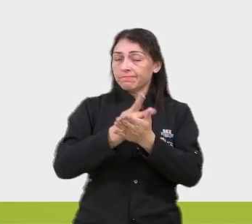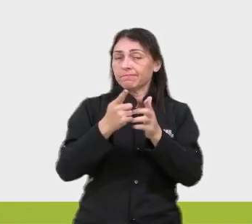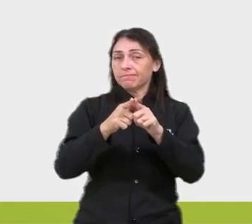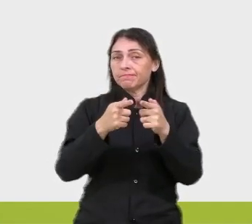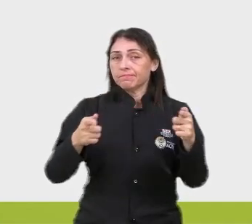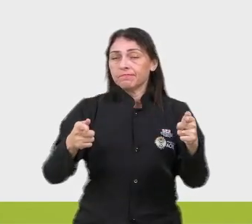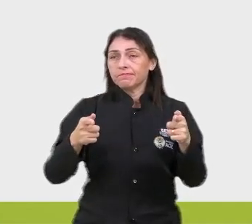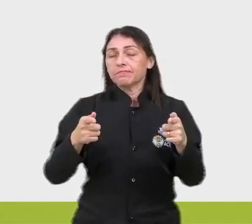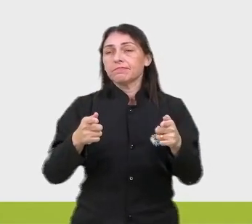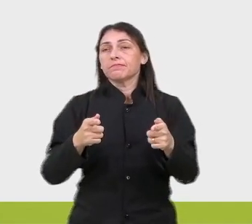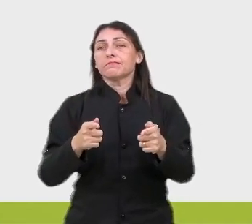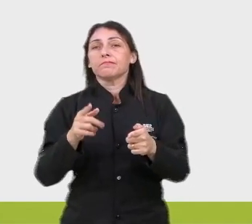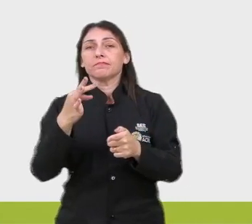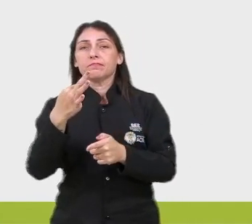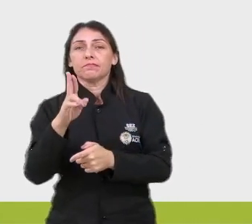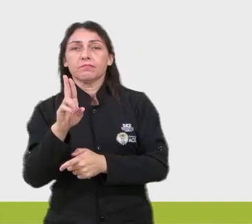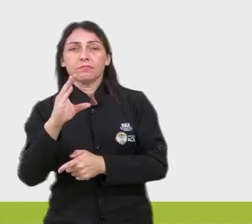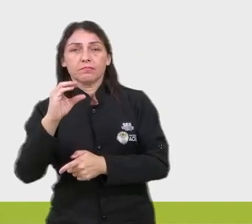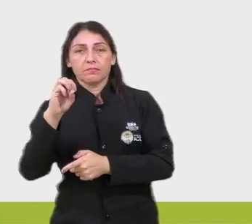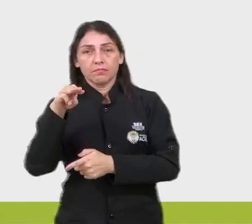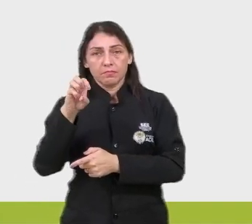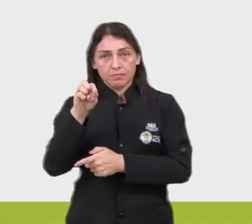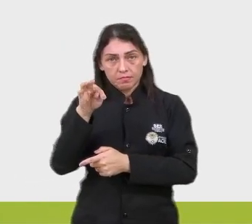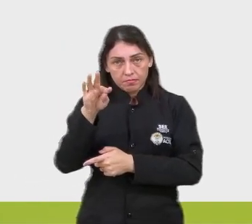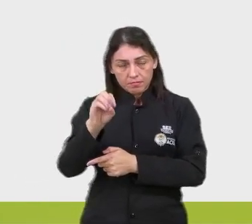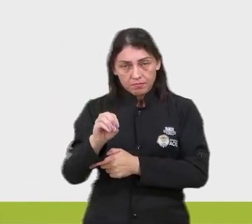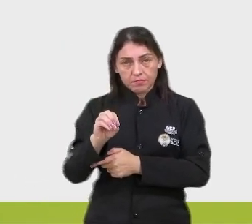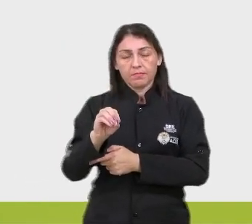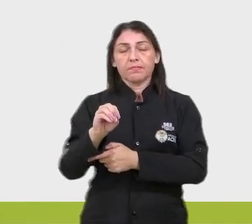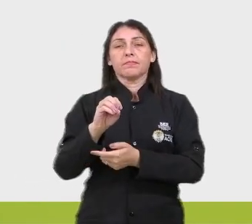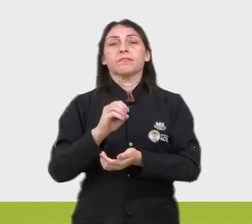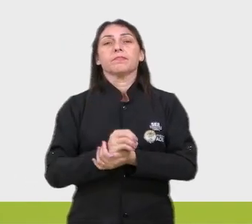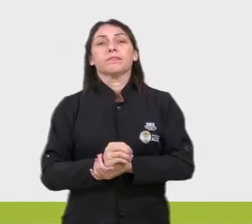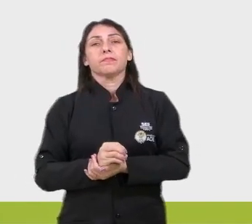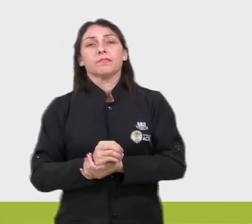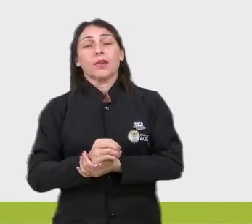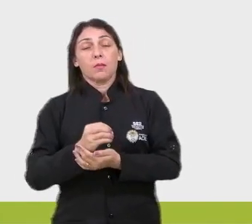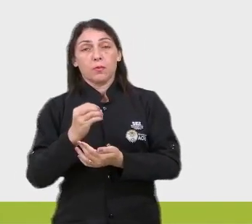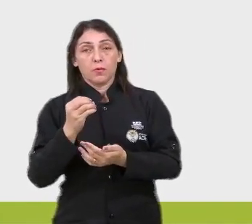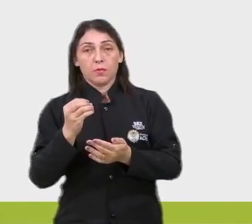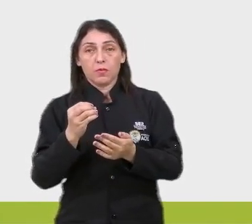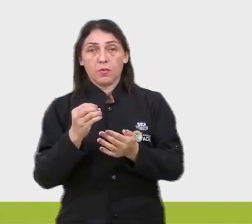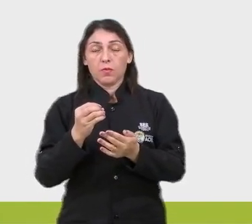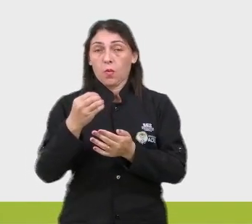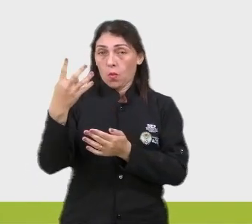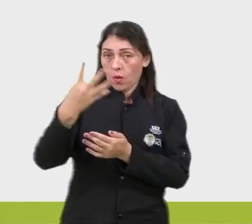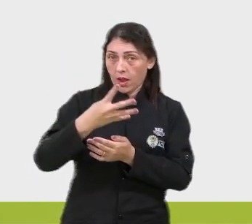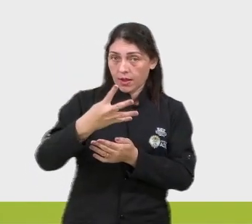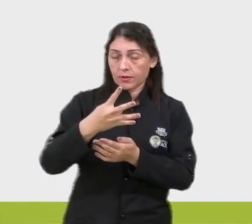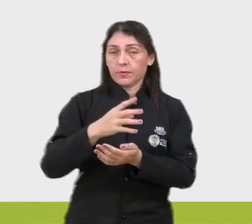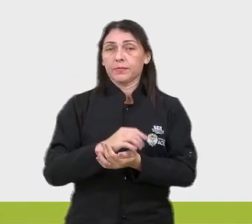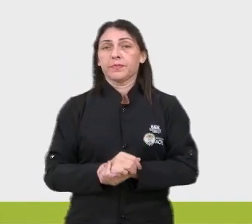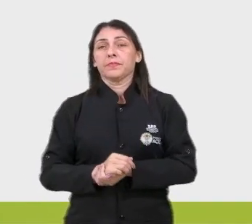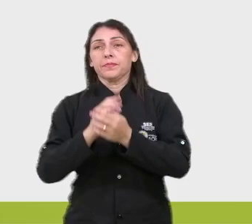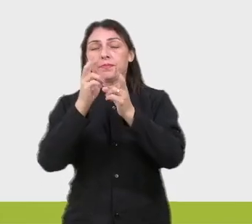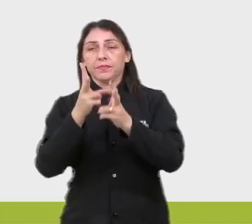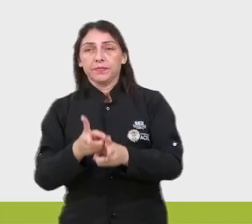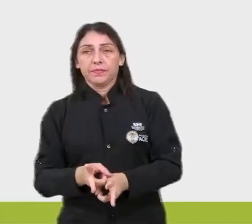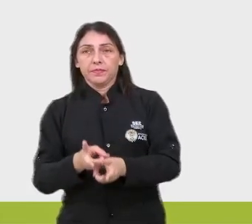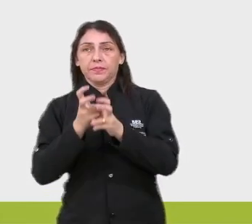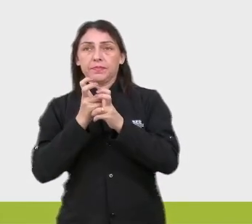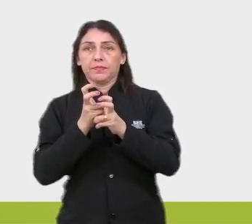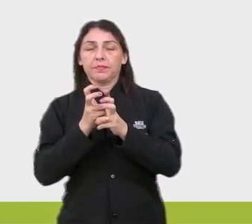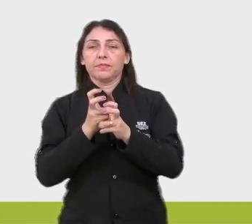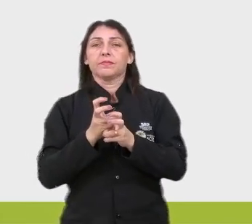duas falhas lá do truncamento, justaposição, aí vai pro nível quatro. Então, queridos, percebam que